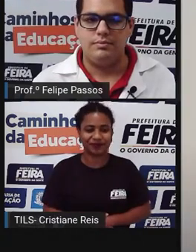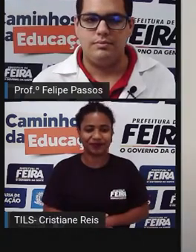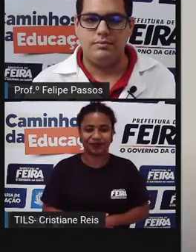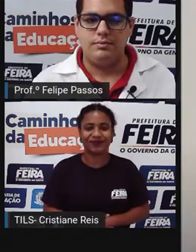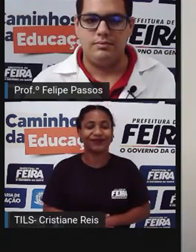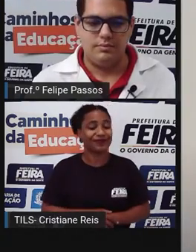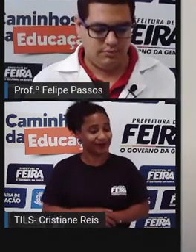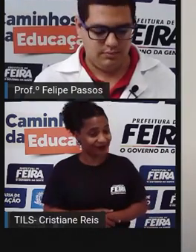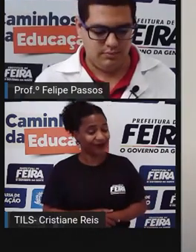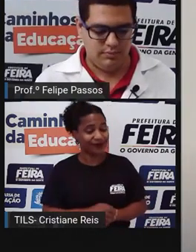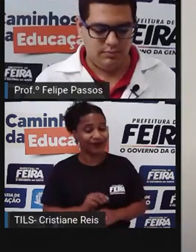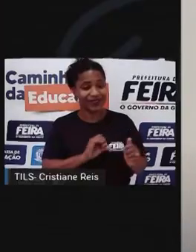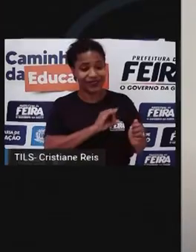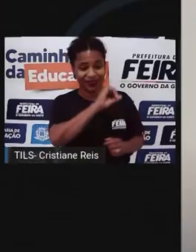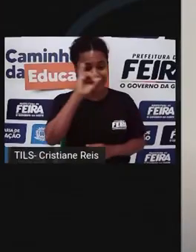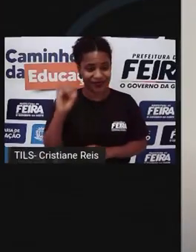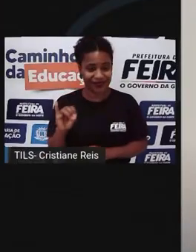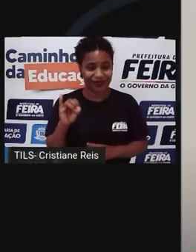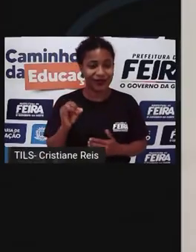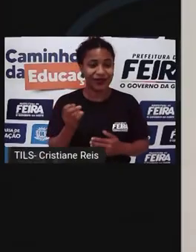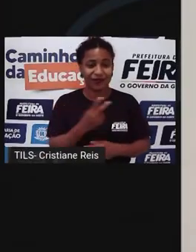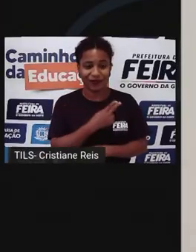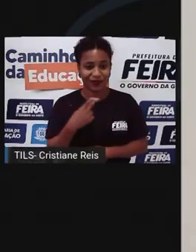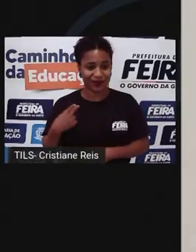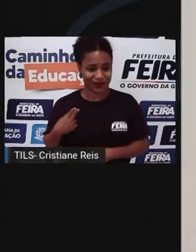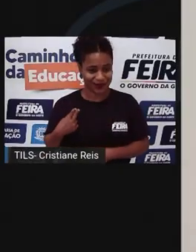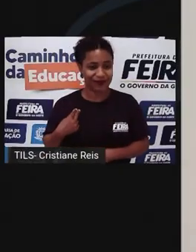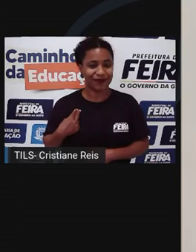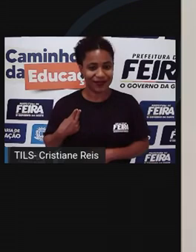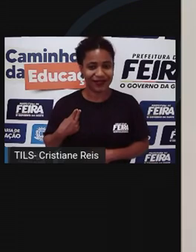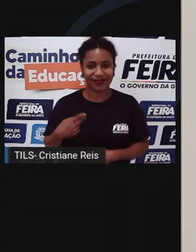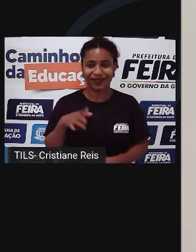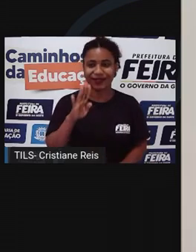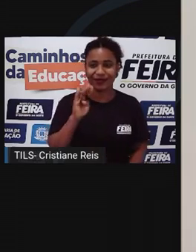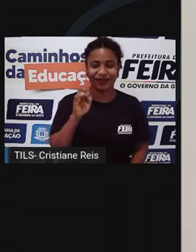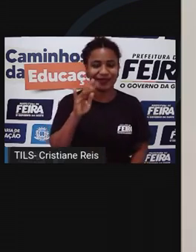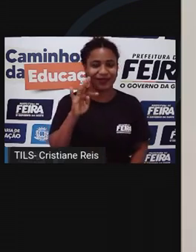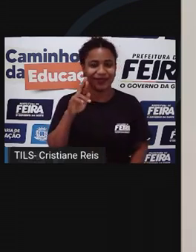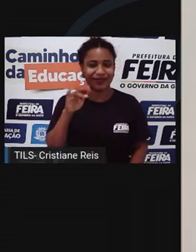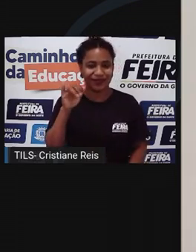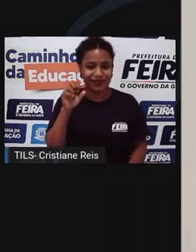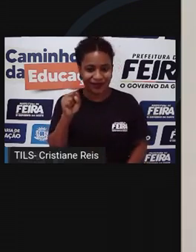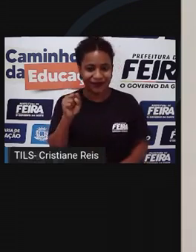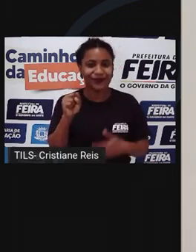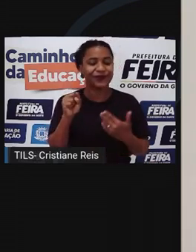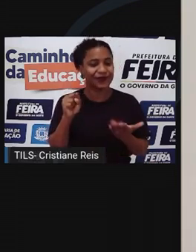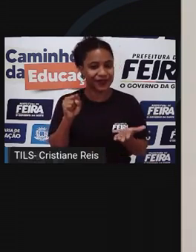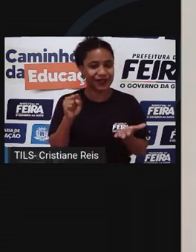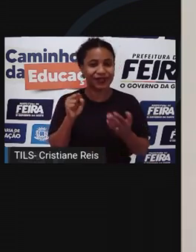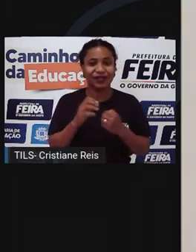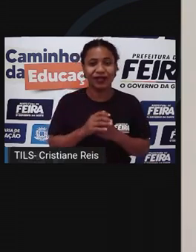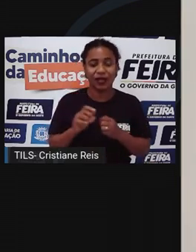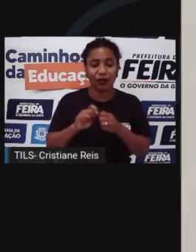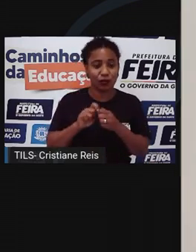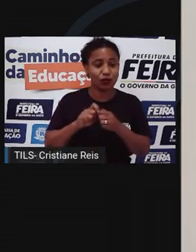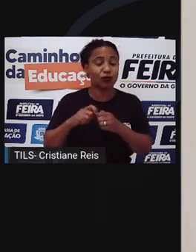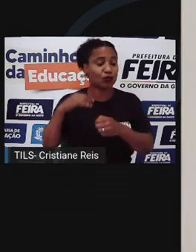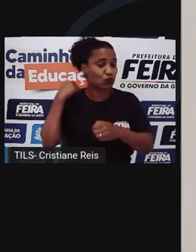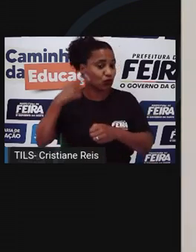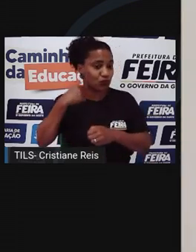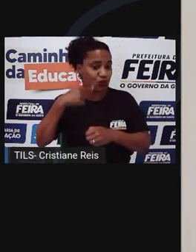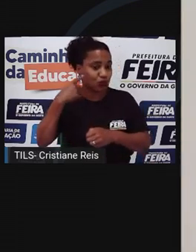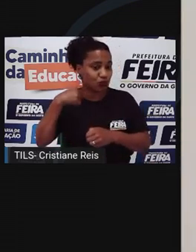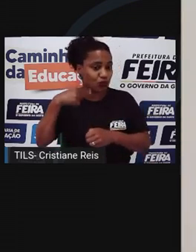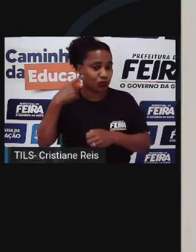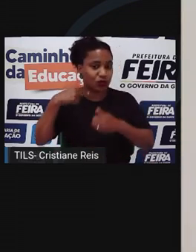Olá, meu nome é Lebetris Moral. Eu faço parte da equipe do escritório do Arte Moral Advogados. E hoje tenho tratado o assunto que